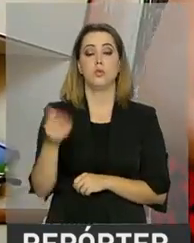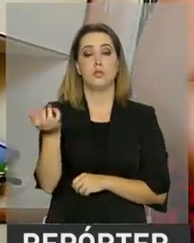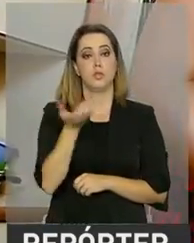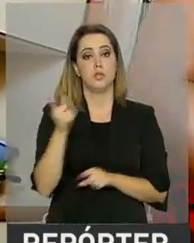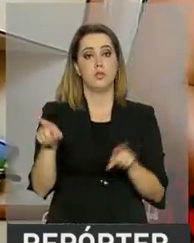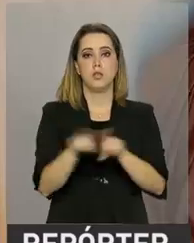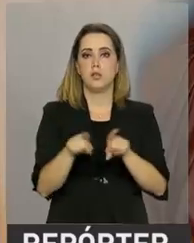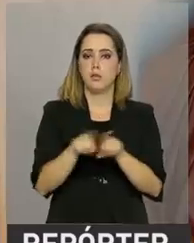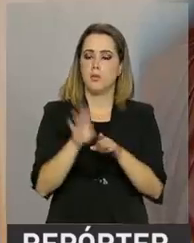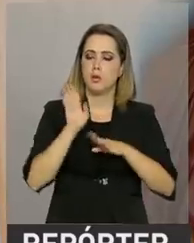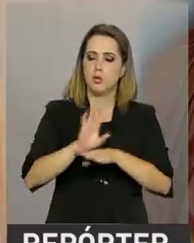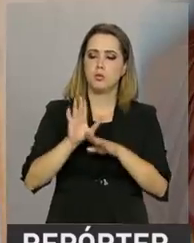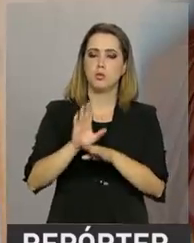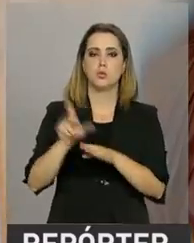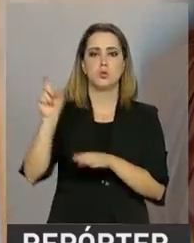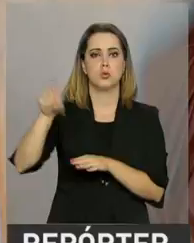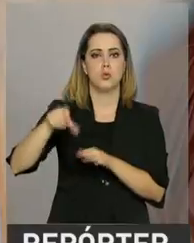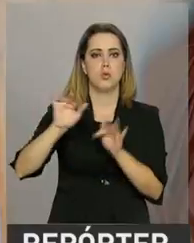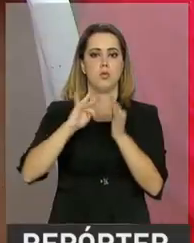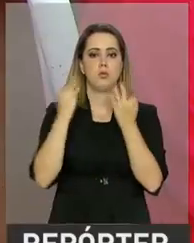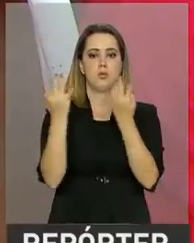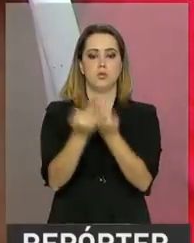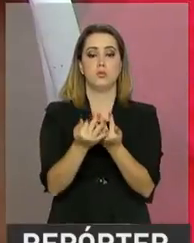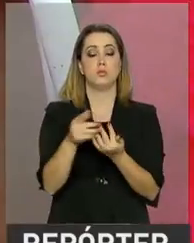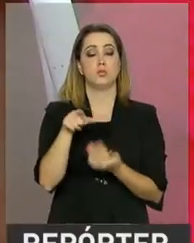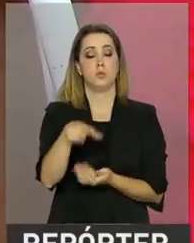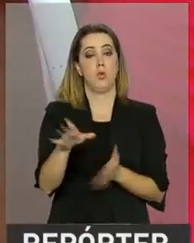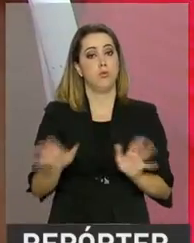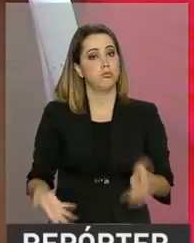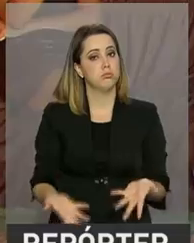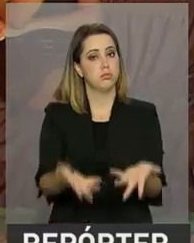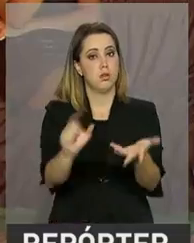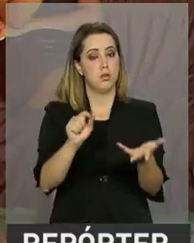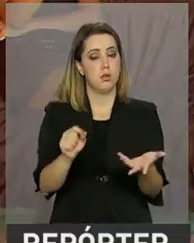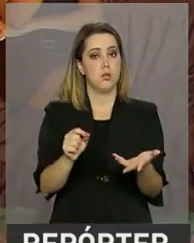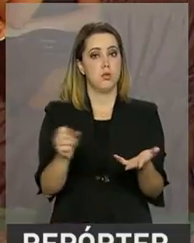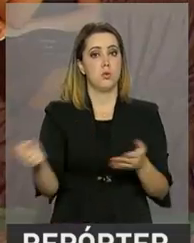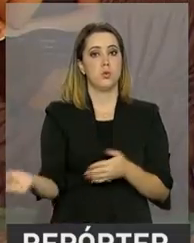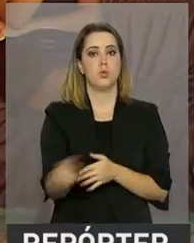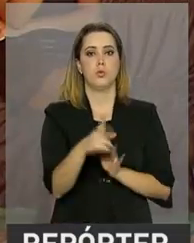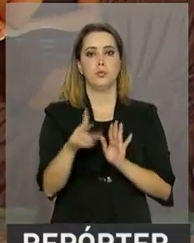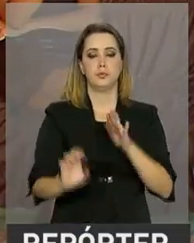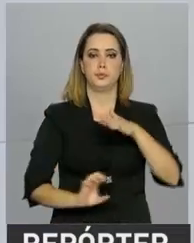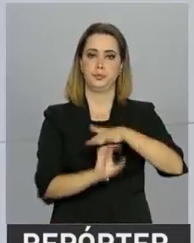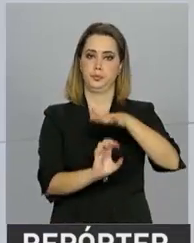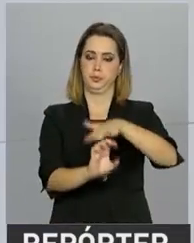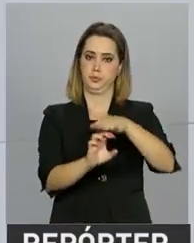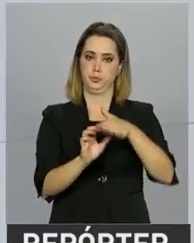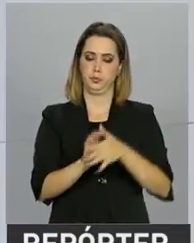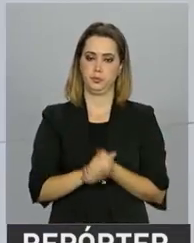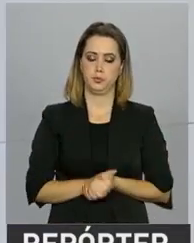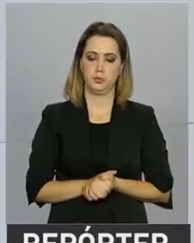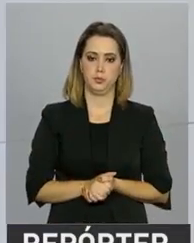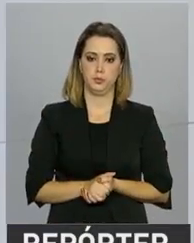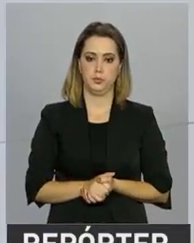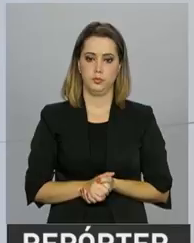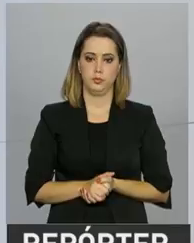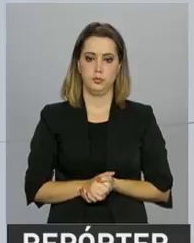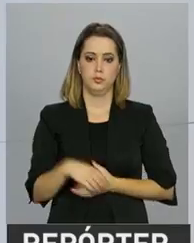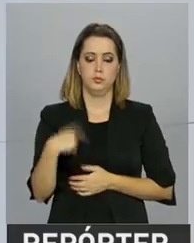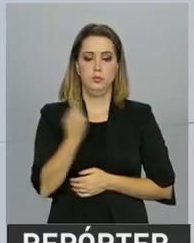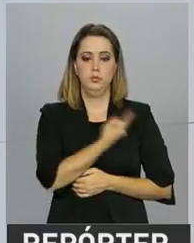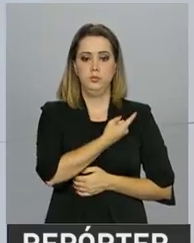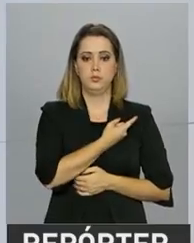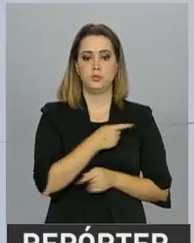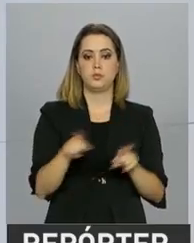Bolsa Família. Jovens e adultos vão receber incentivos para abrir o próprio negócio. Nós também estamos criando programas